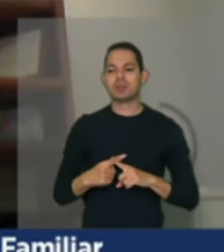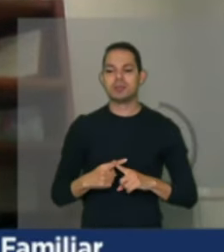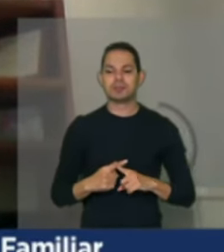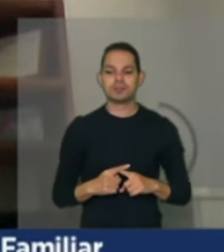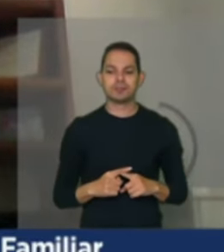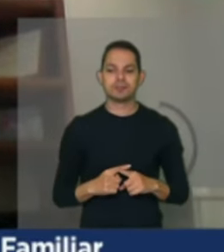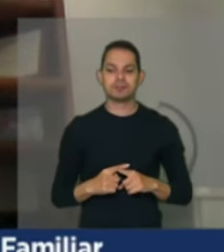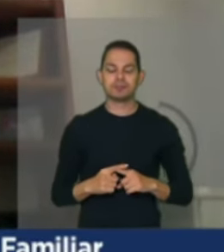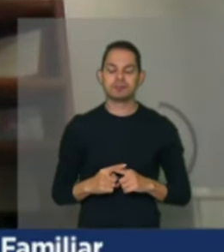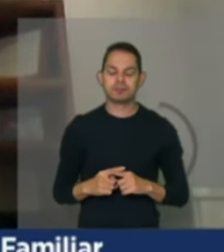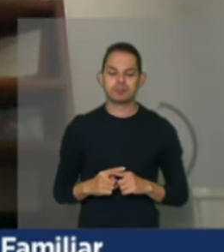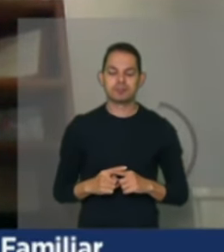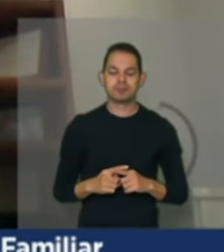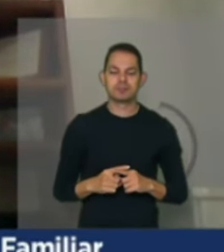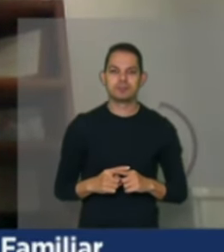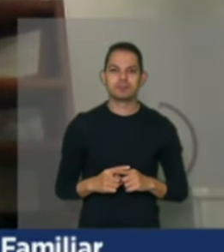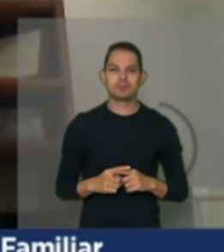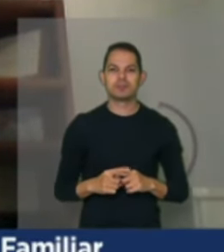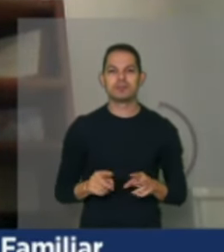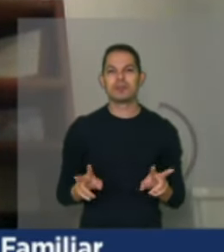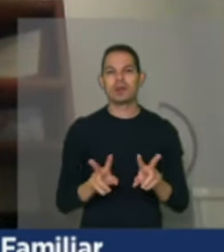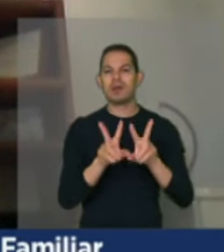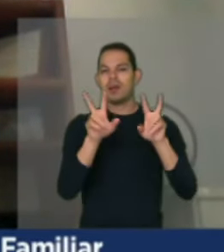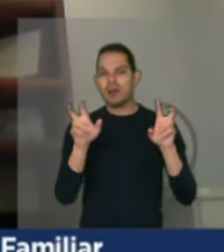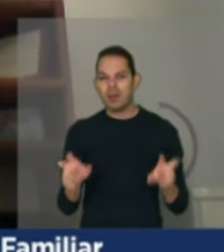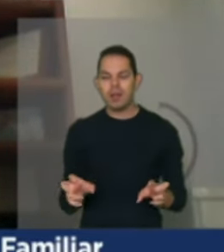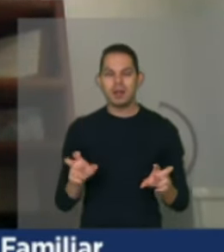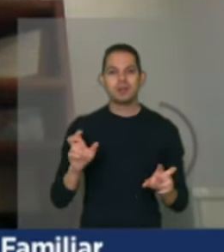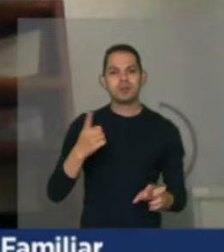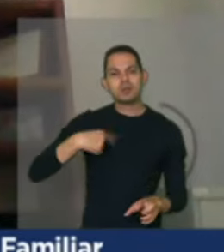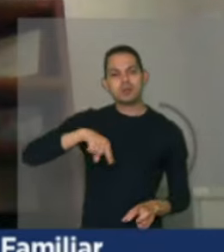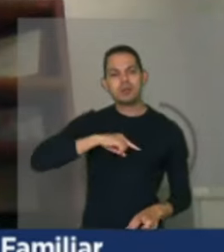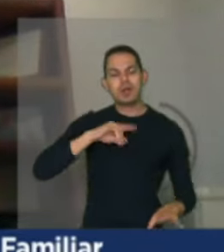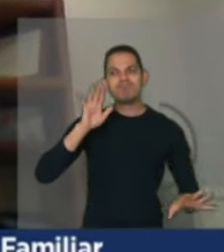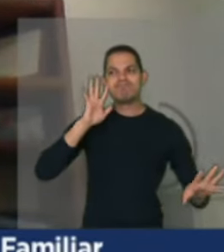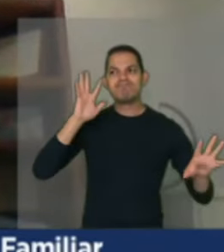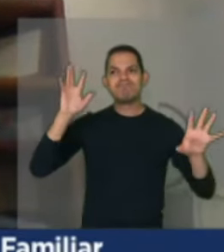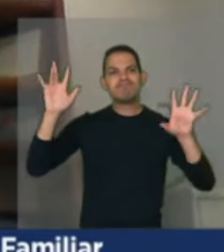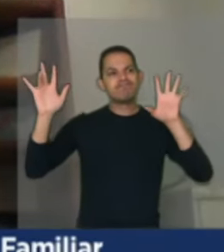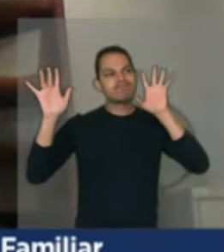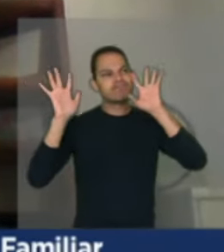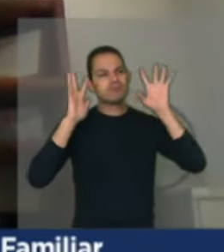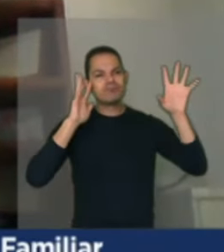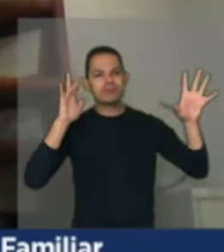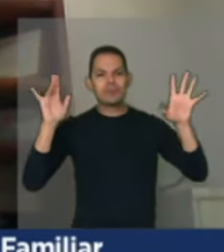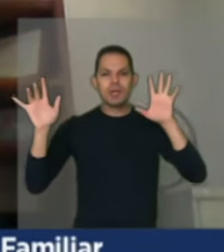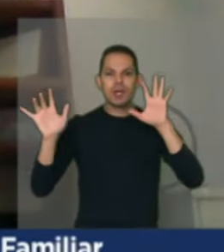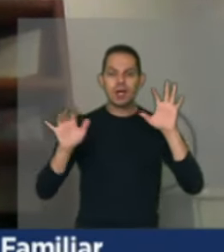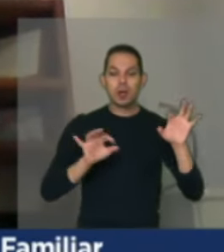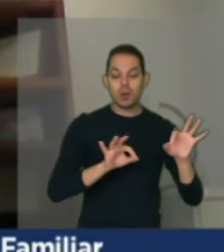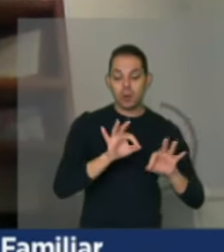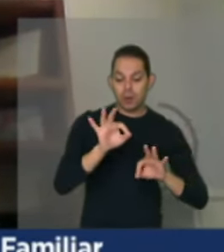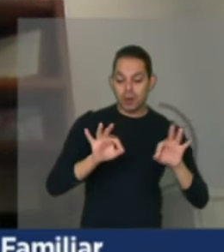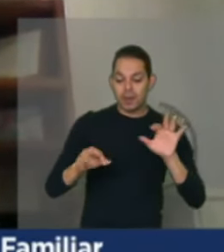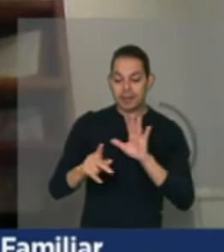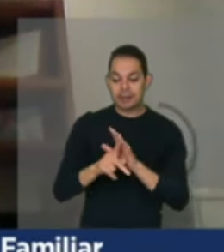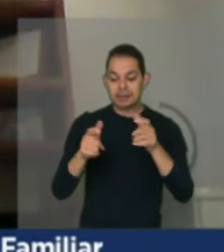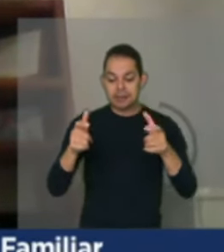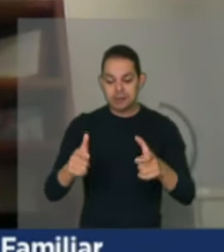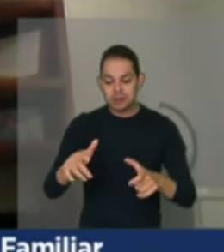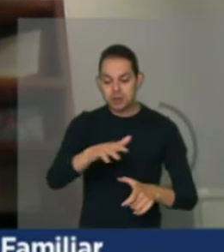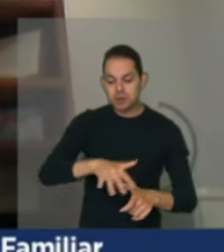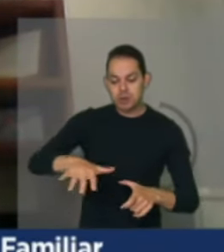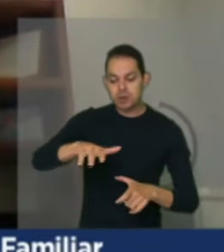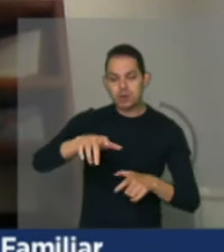um ponto a ser refletido por todos nós, organizações do campo e também do